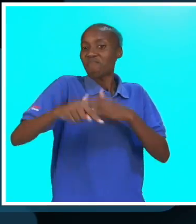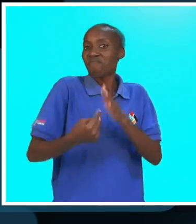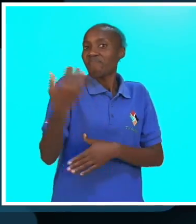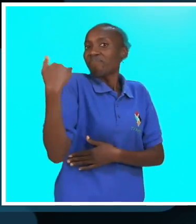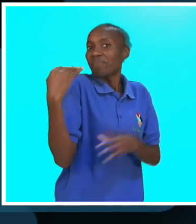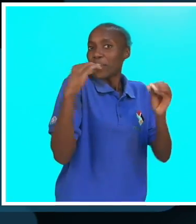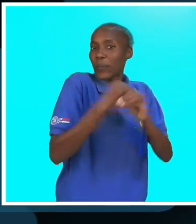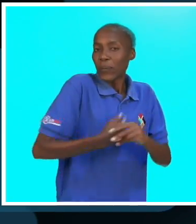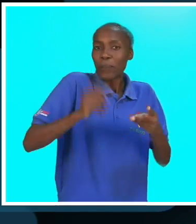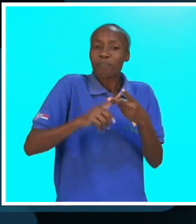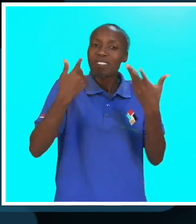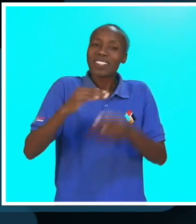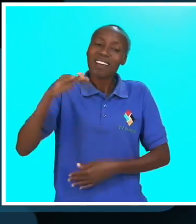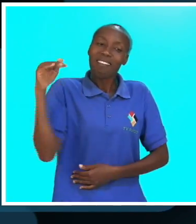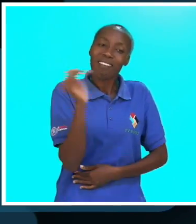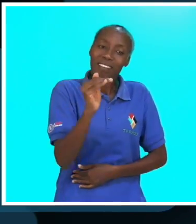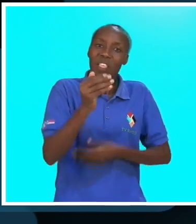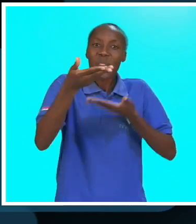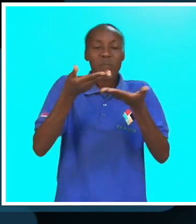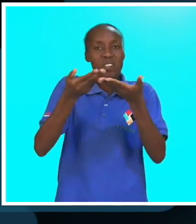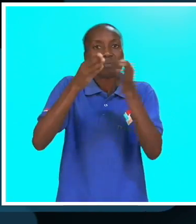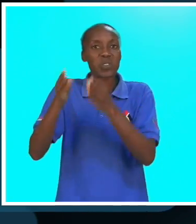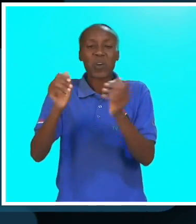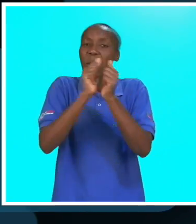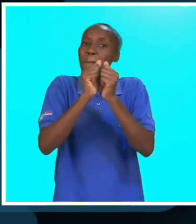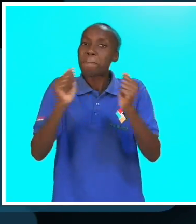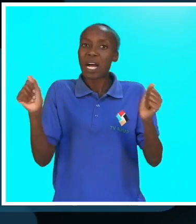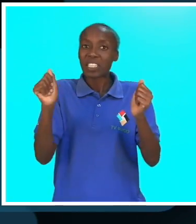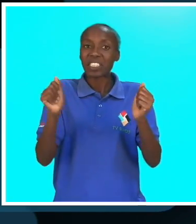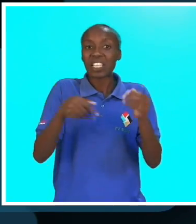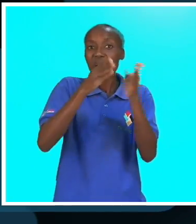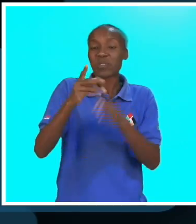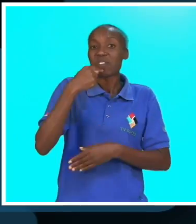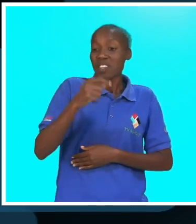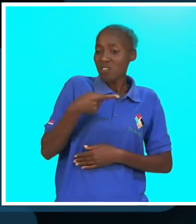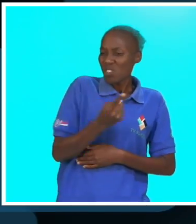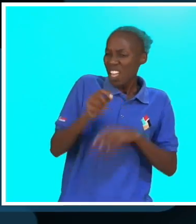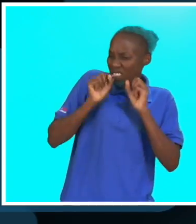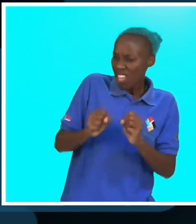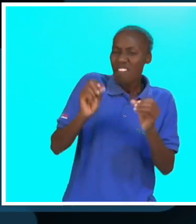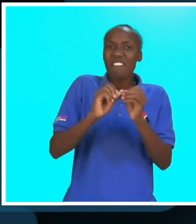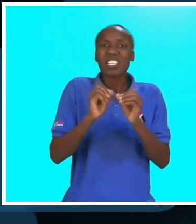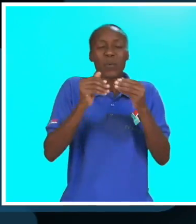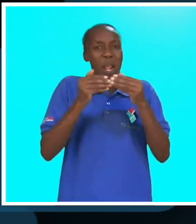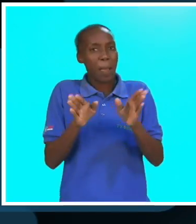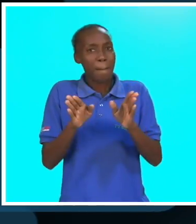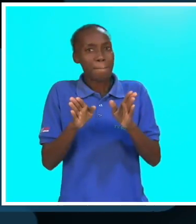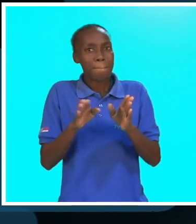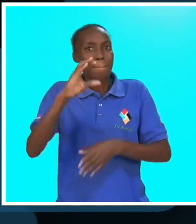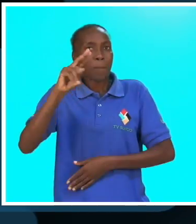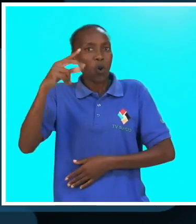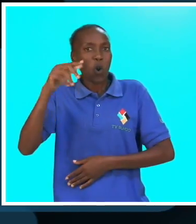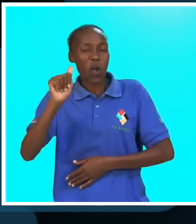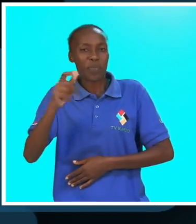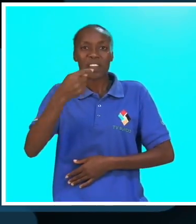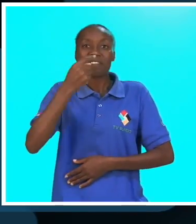Marco a audiência, falo com as pessoas, infelizmente, você tem que legalizar a sua conta. Já não querem ver a parte